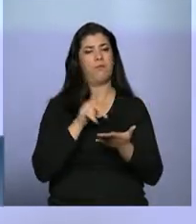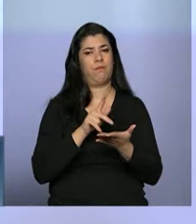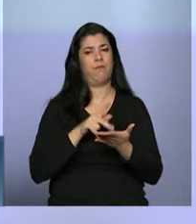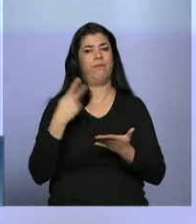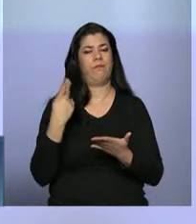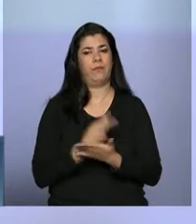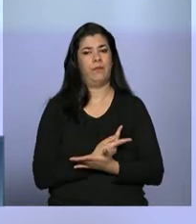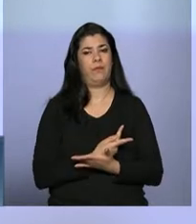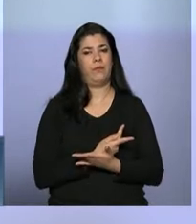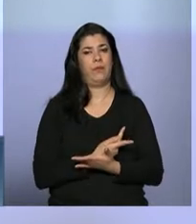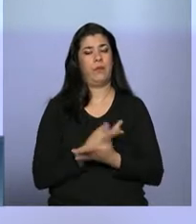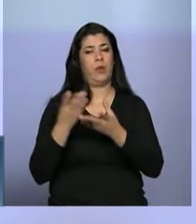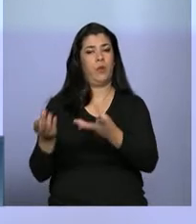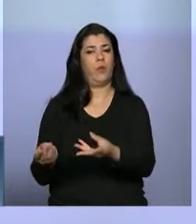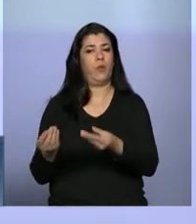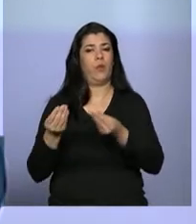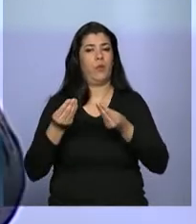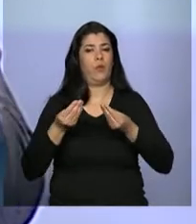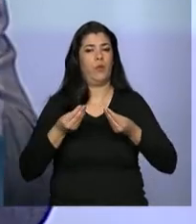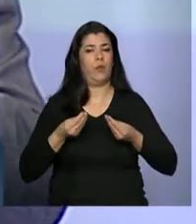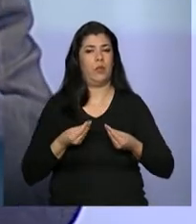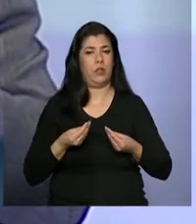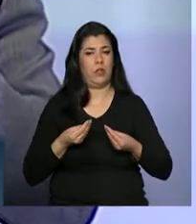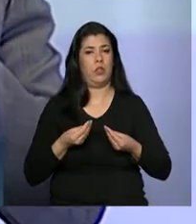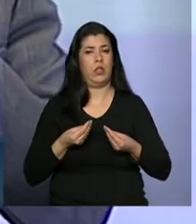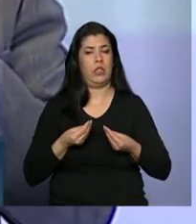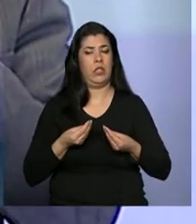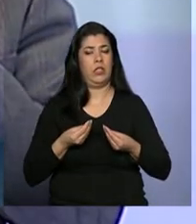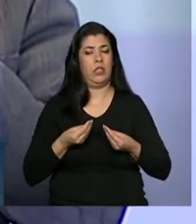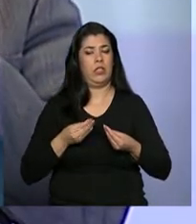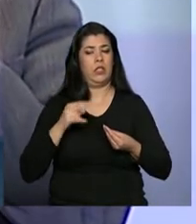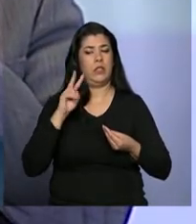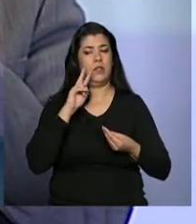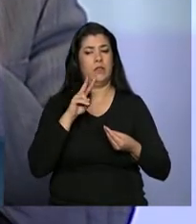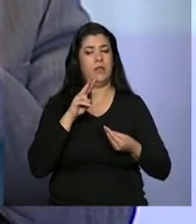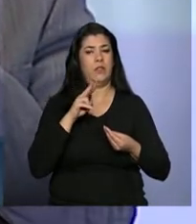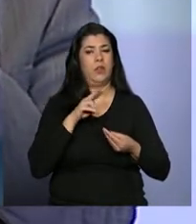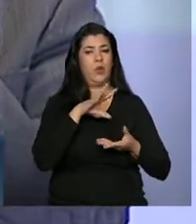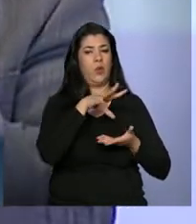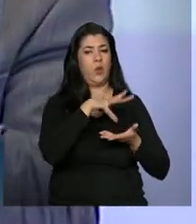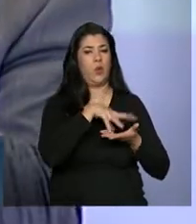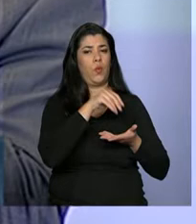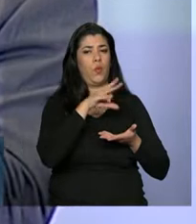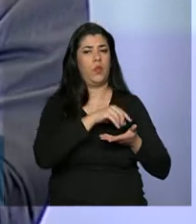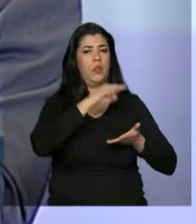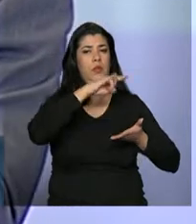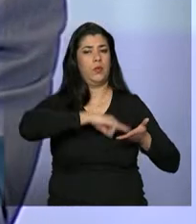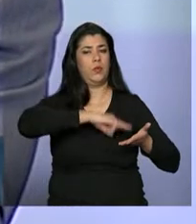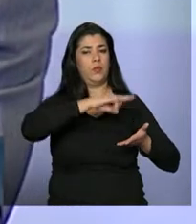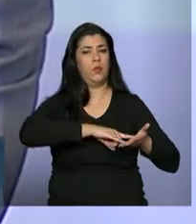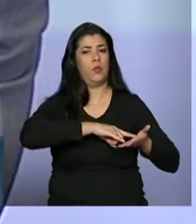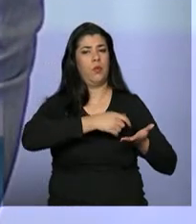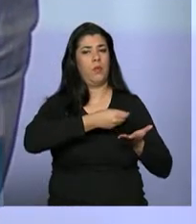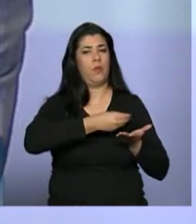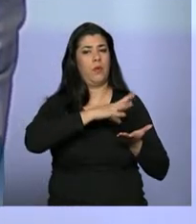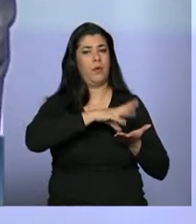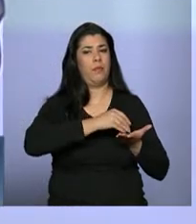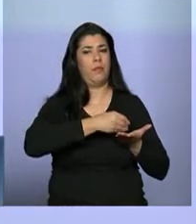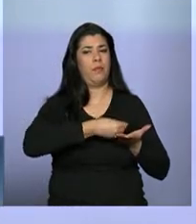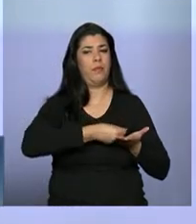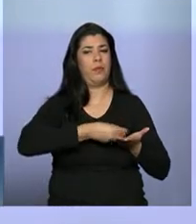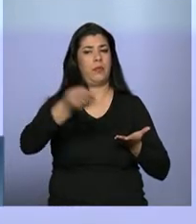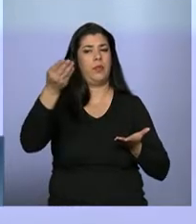Quando ele me entregou o Mário Luerci e eu imediatamente encaminhei uma cópia para Luerci quando o Lira me entregou